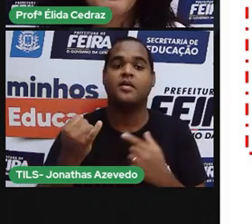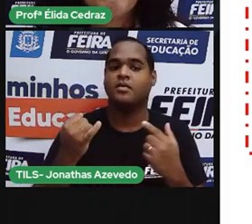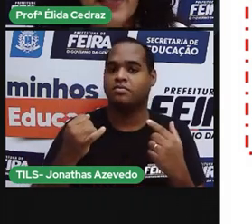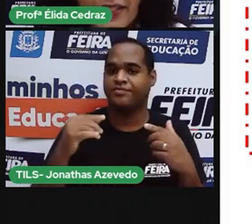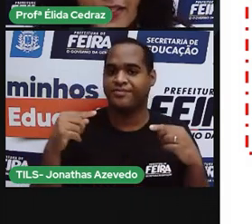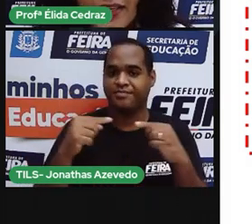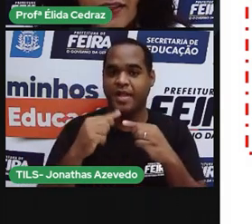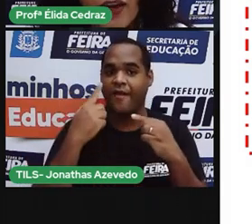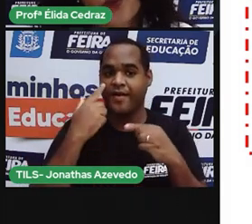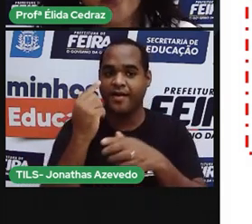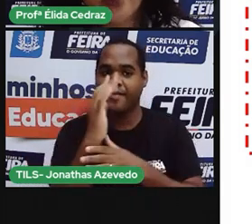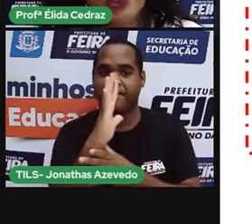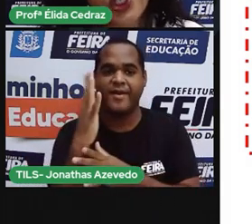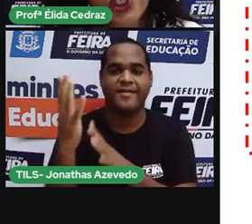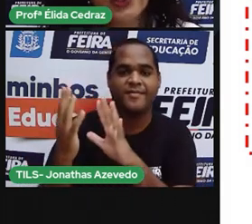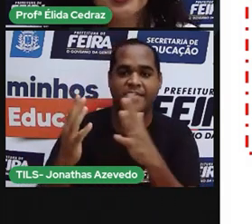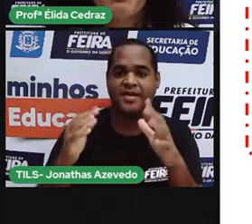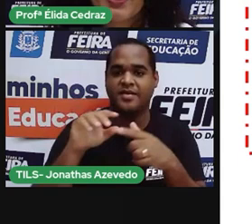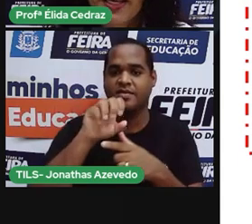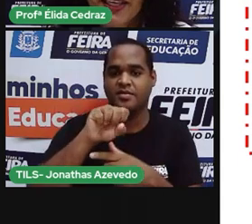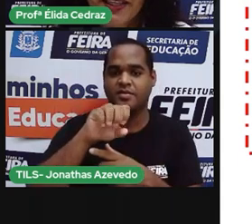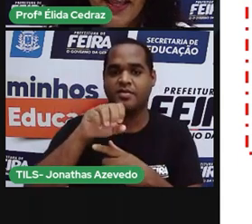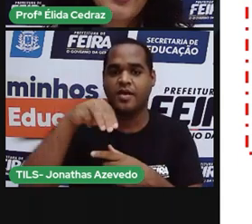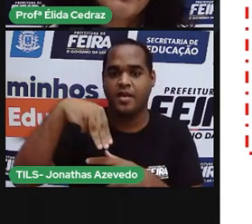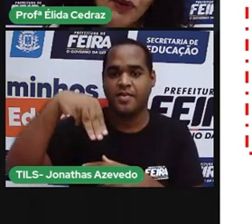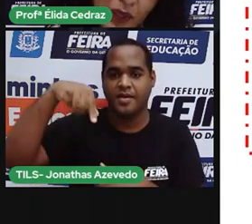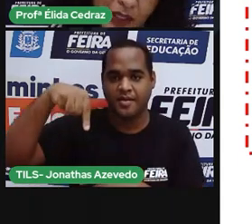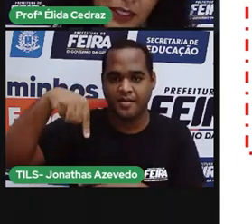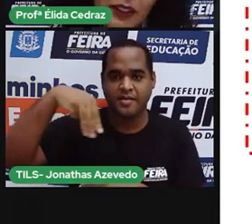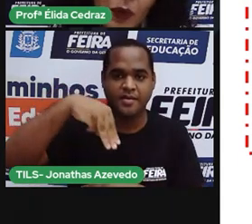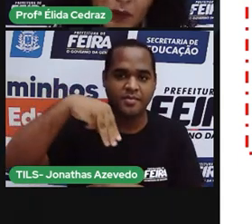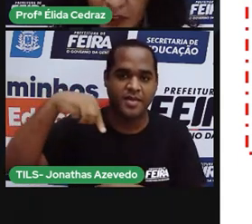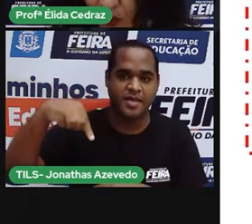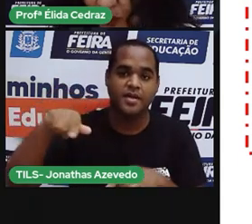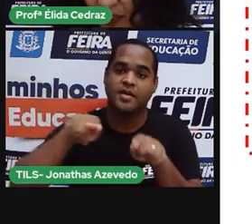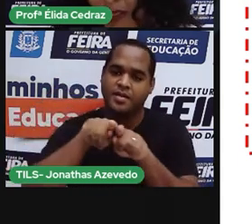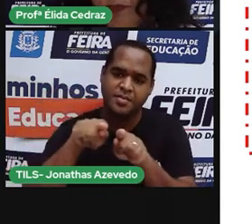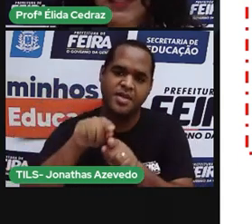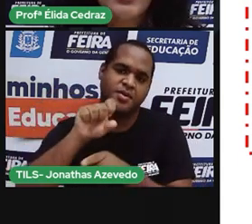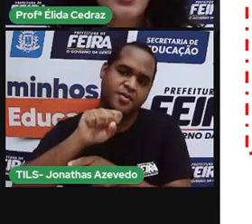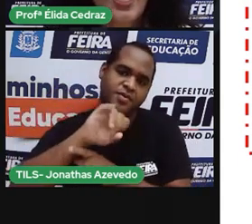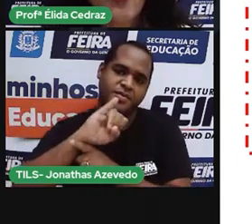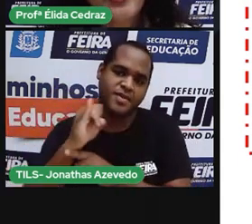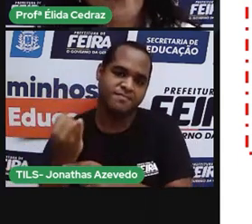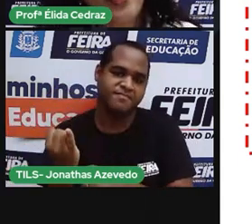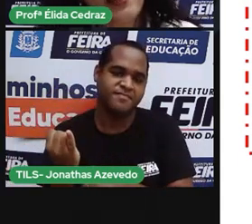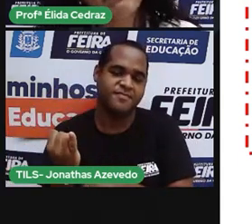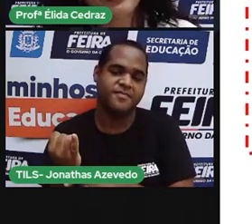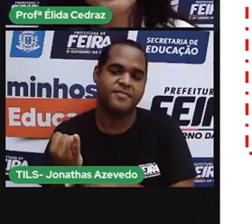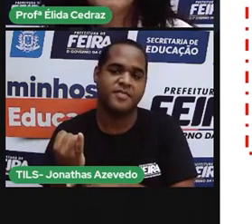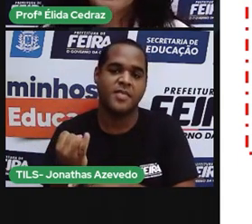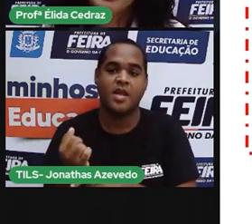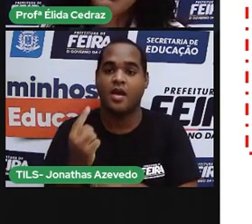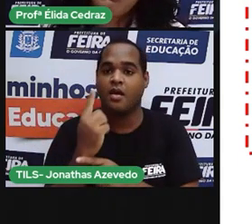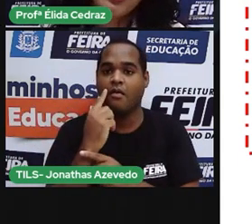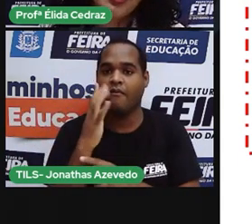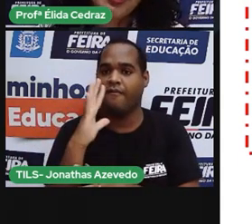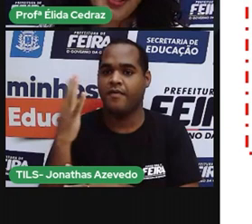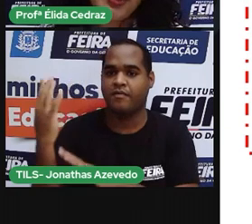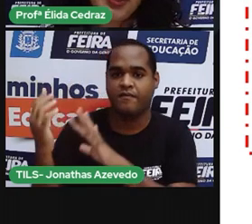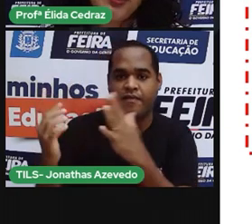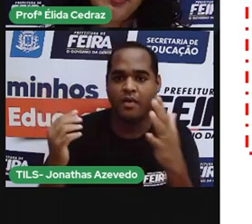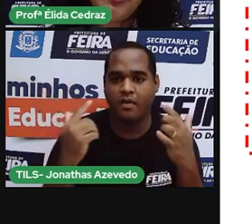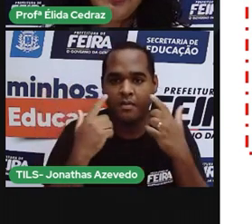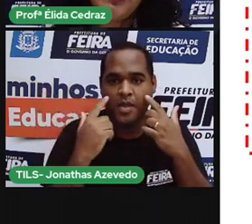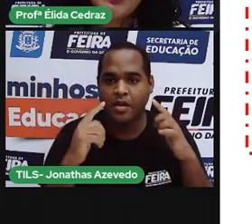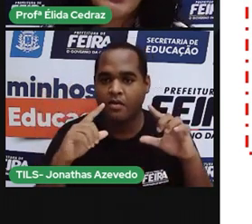é a praça central do Distrito de Maria Quitéria, conhecida como São José. Agora, olha a praça em dia de festa,